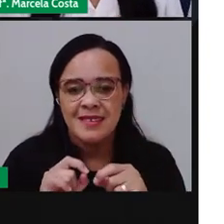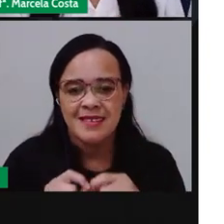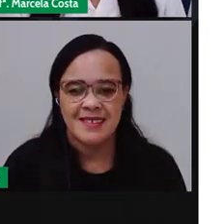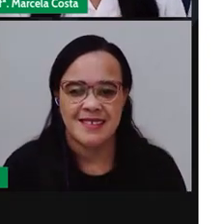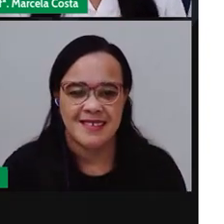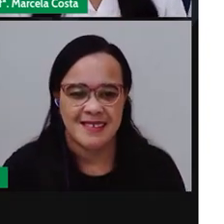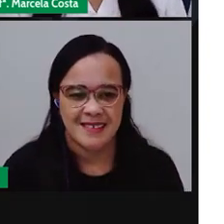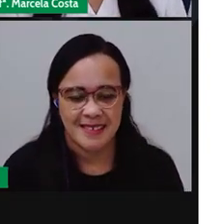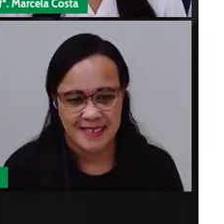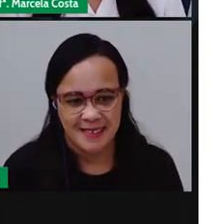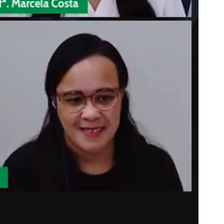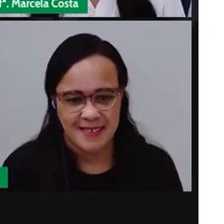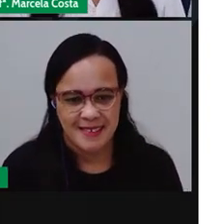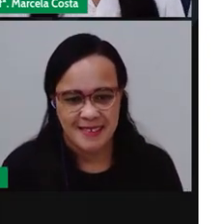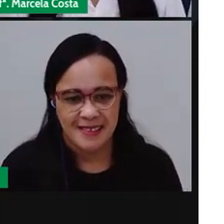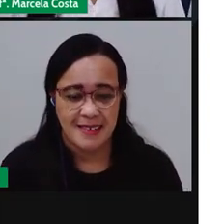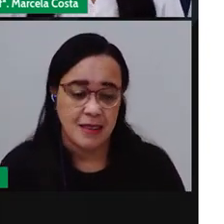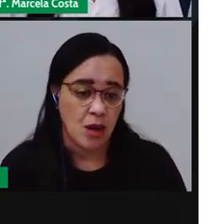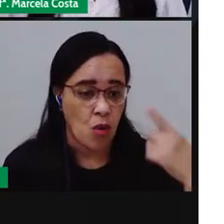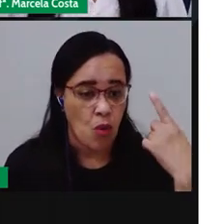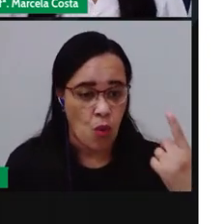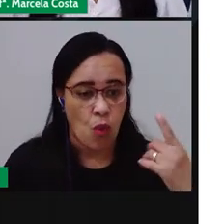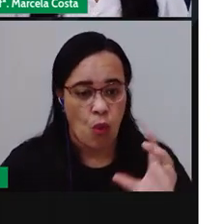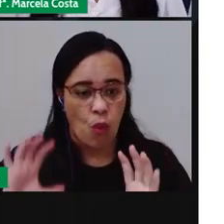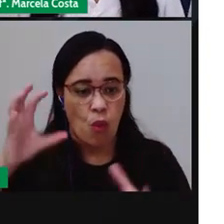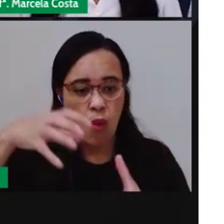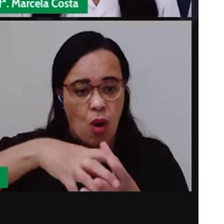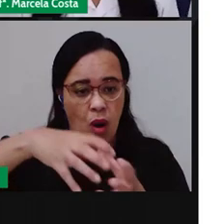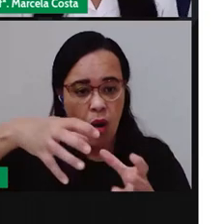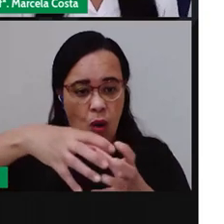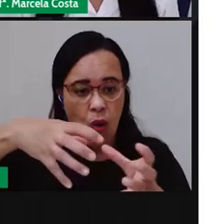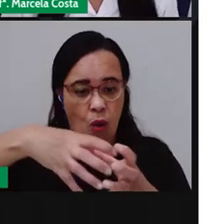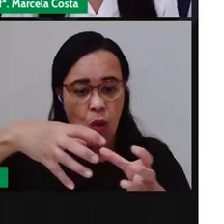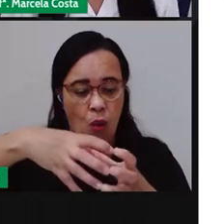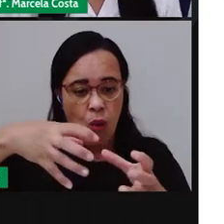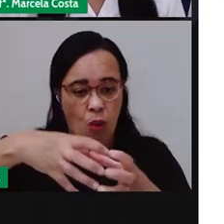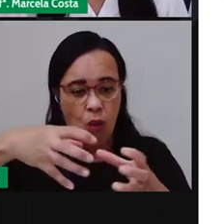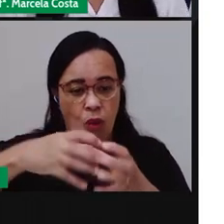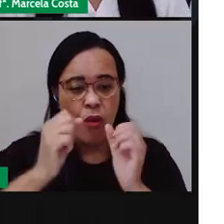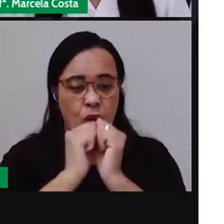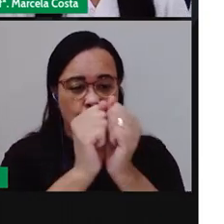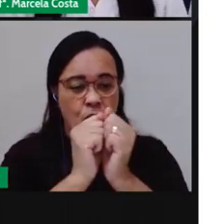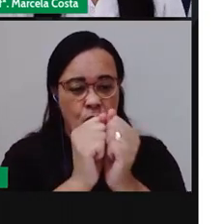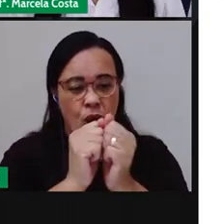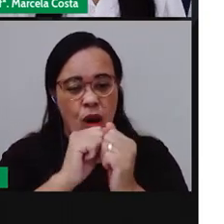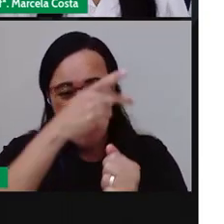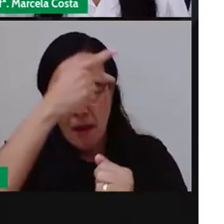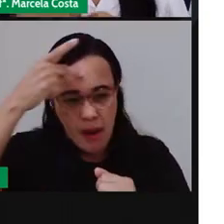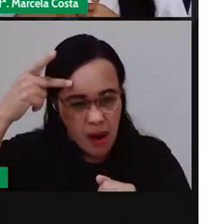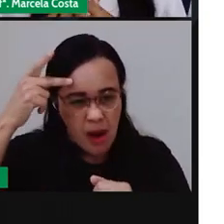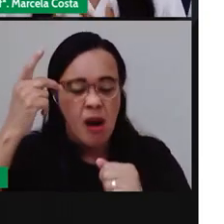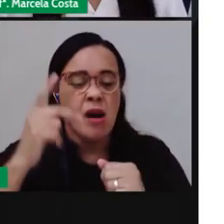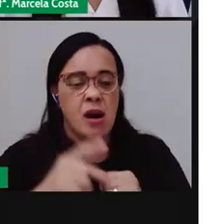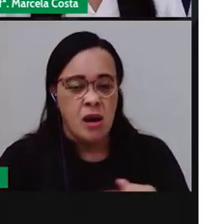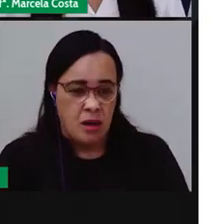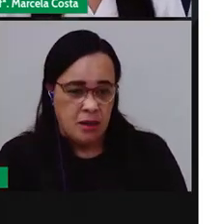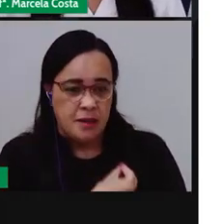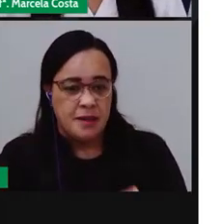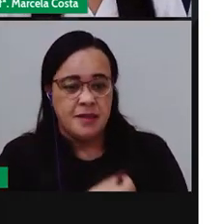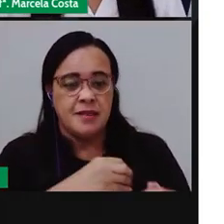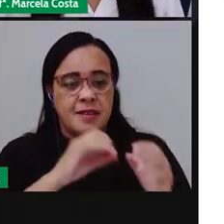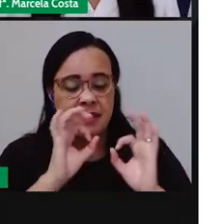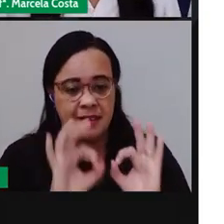que uma comunidade fez ali junto com os moradores para tentar